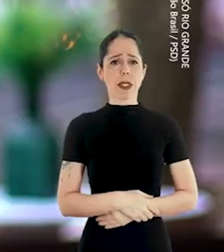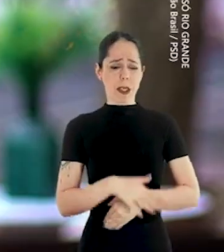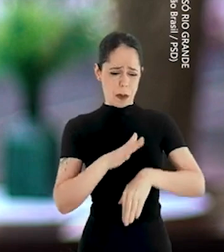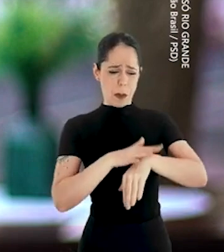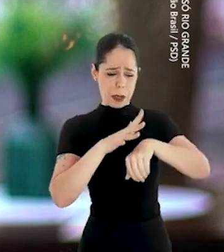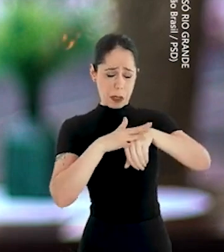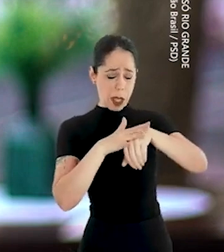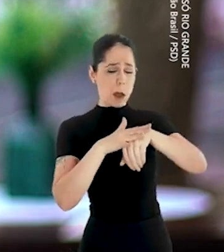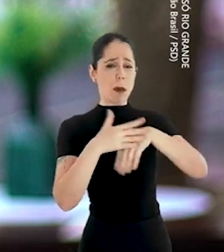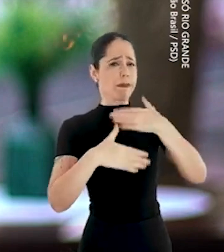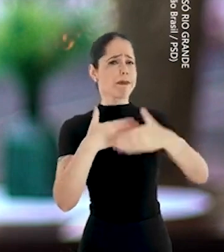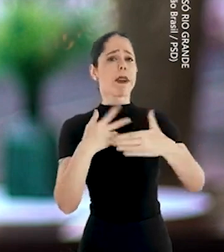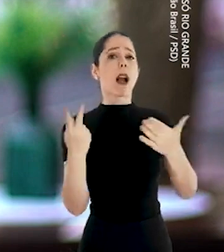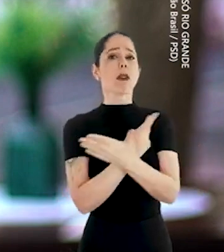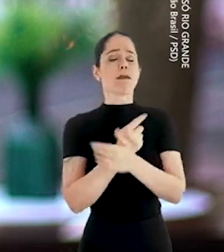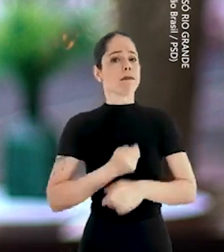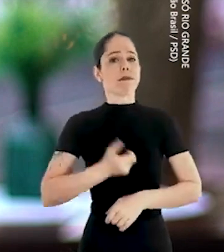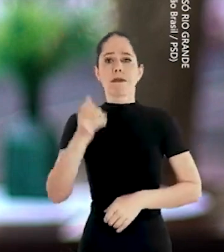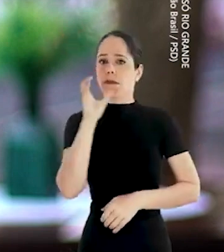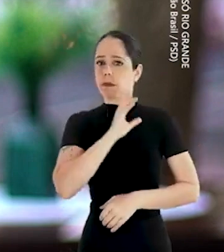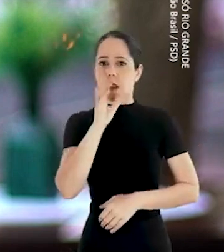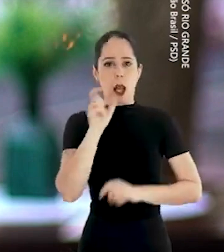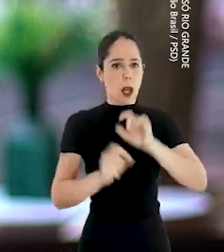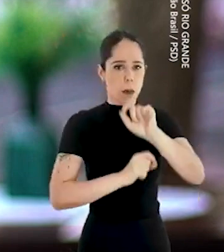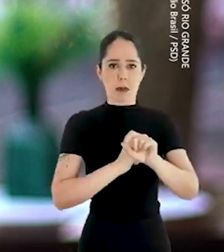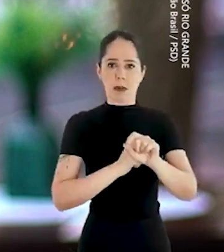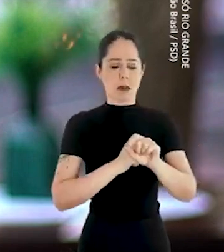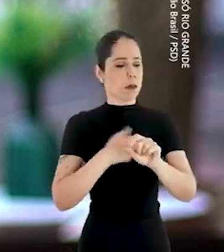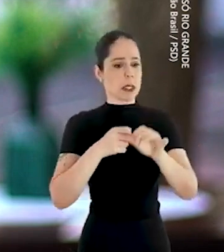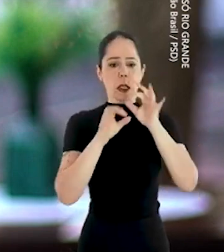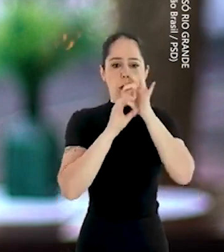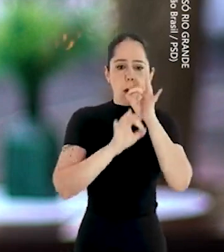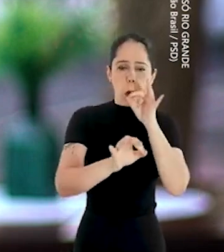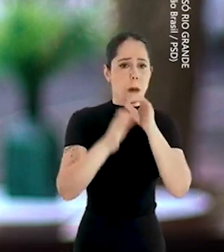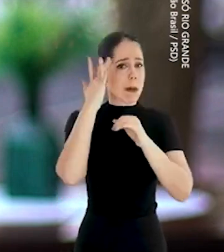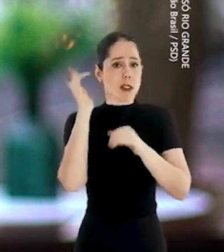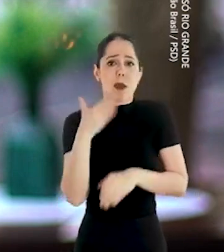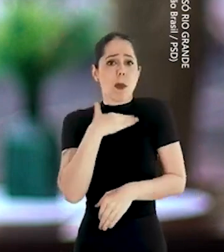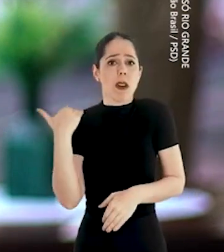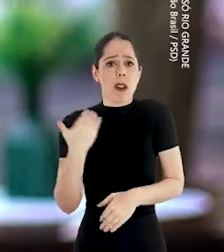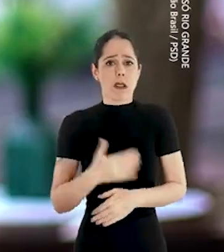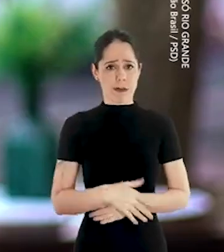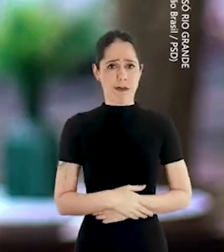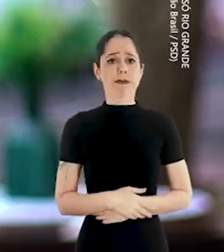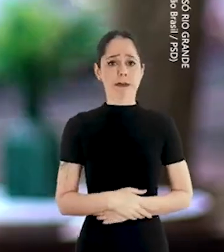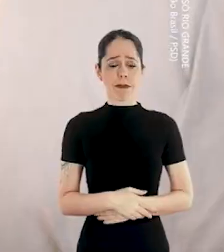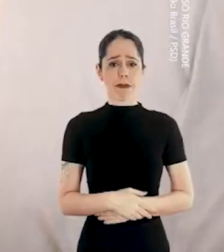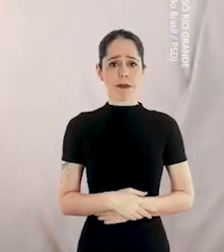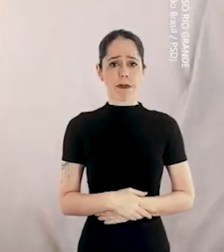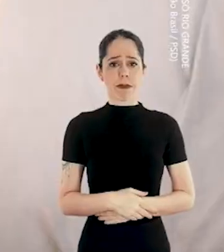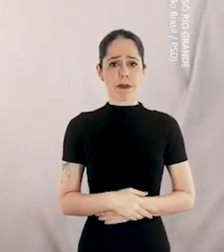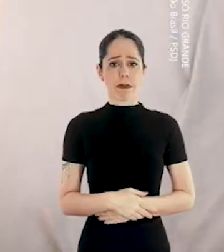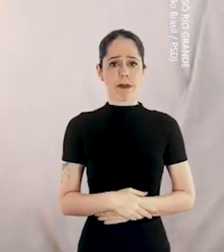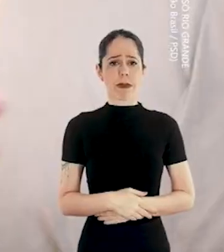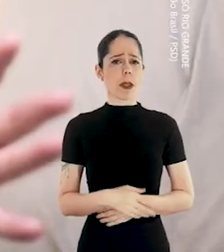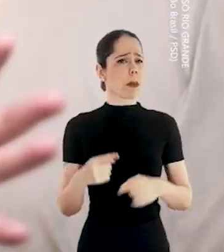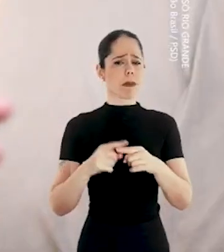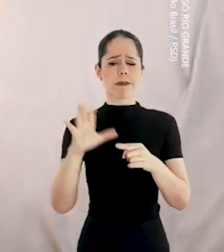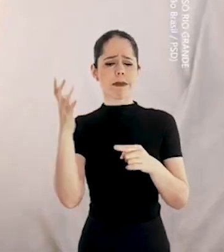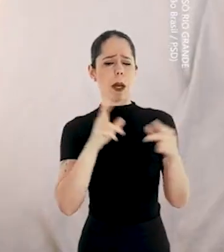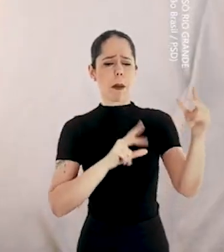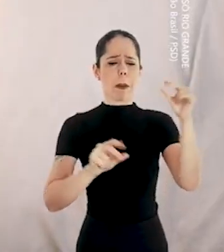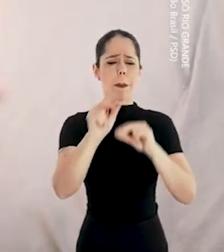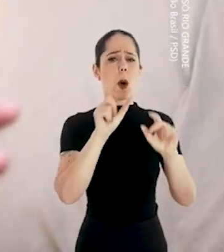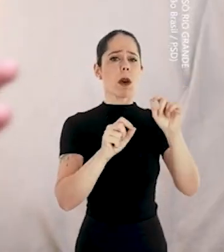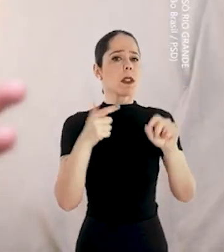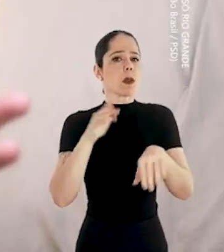Chegavam num momento da doença e era rápido. Vamos pro tubo e amanhã já não estavam mais ali. Porque assim, de repente não se